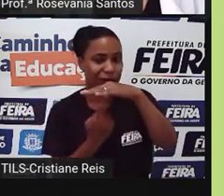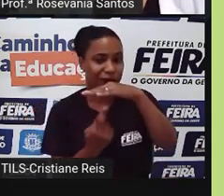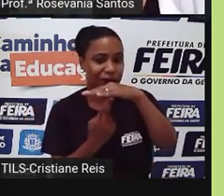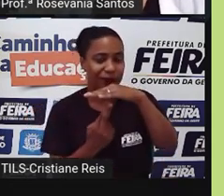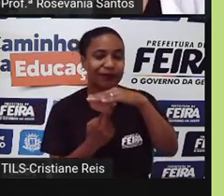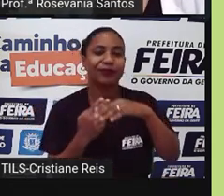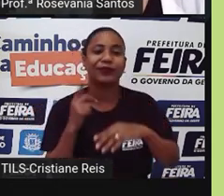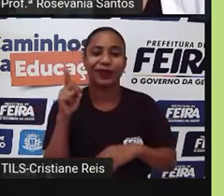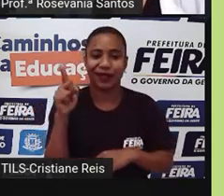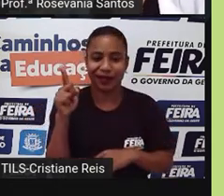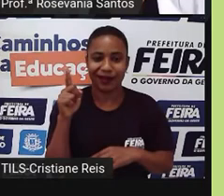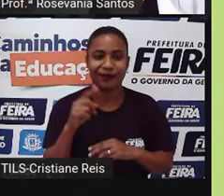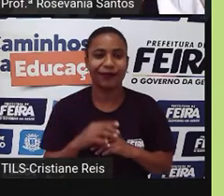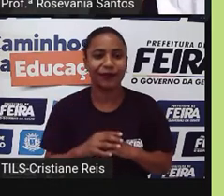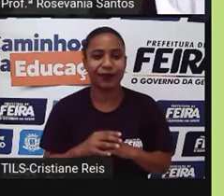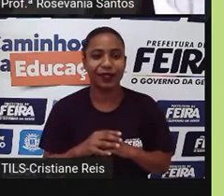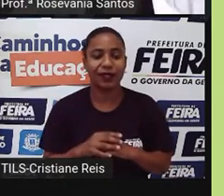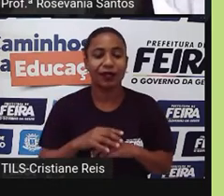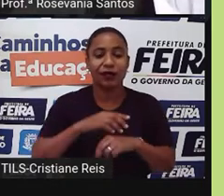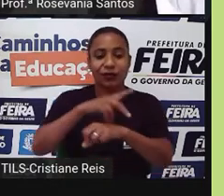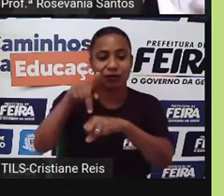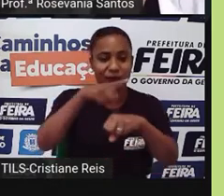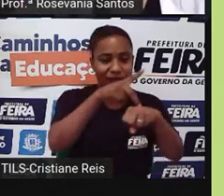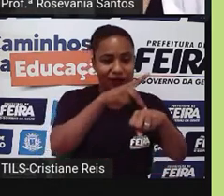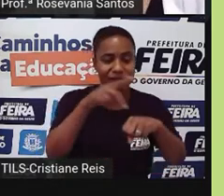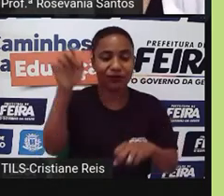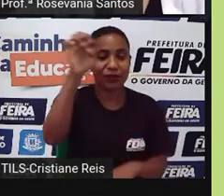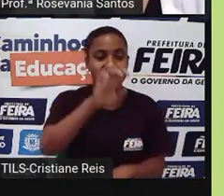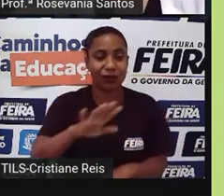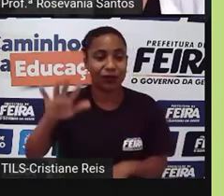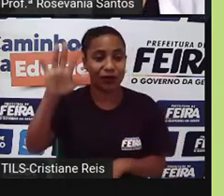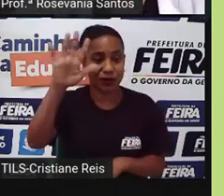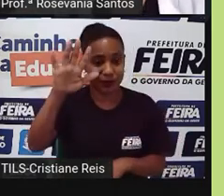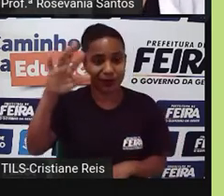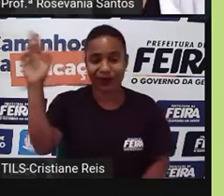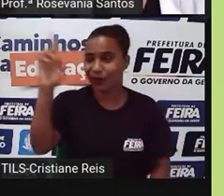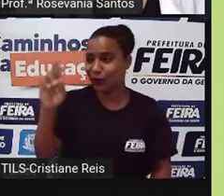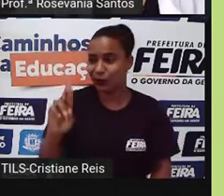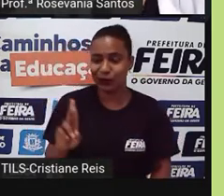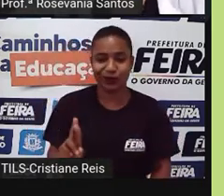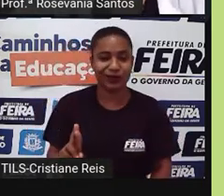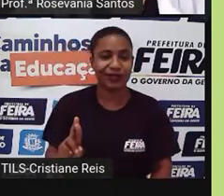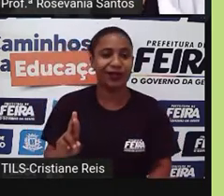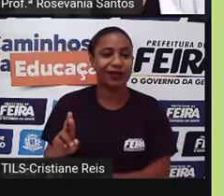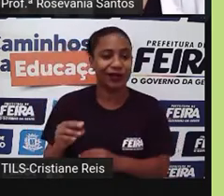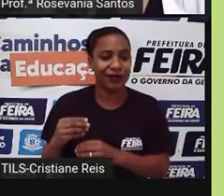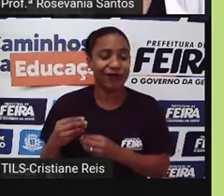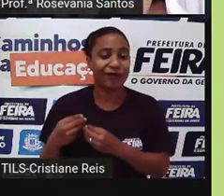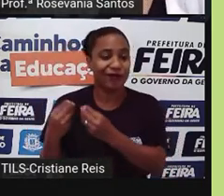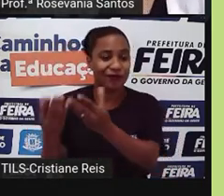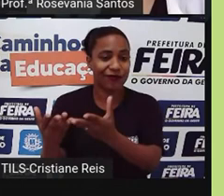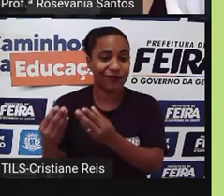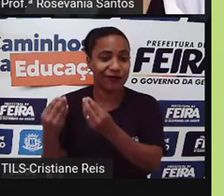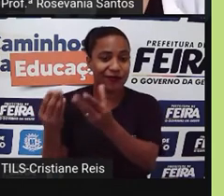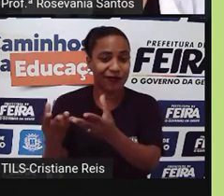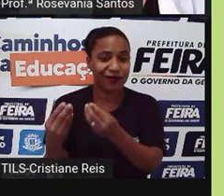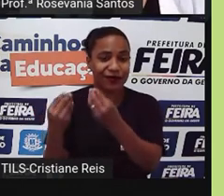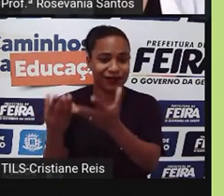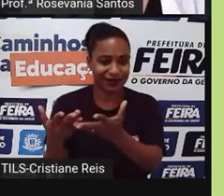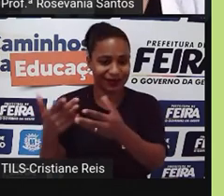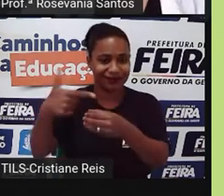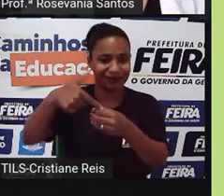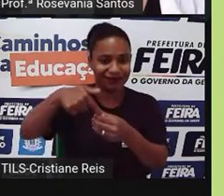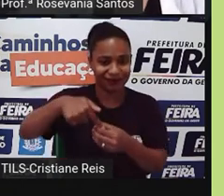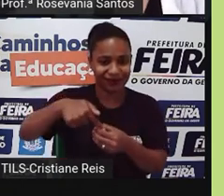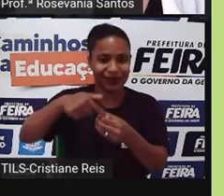europeus. Diga-se de passagem, a maior parte da população da Rússia, ela fica mesmo, né,